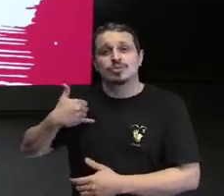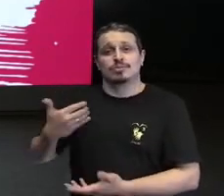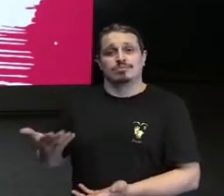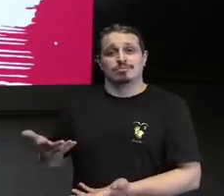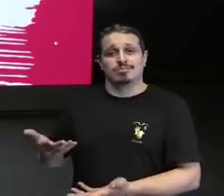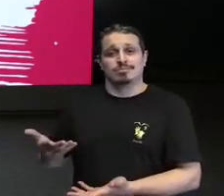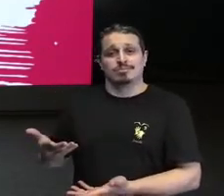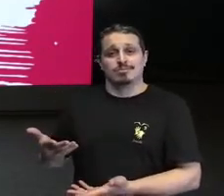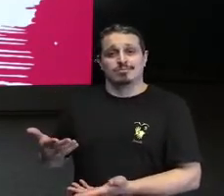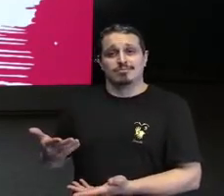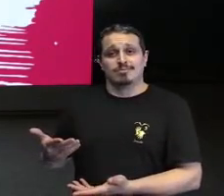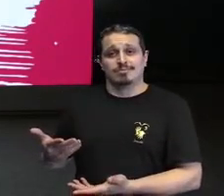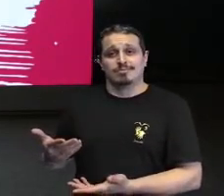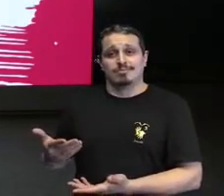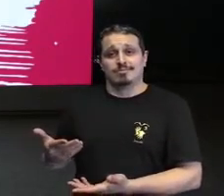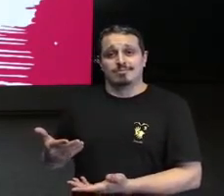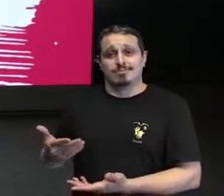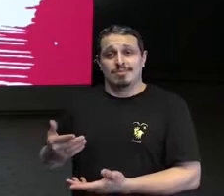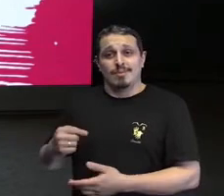de ir para a Bayer.